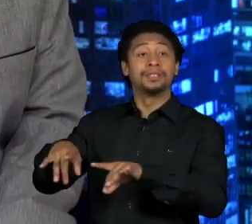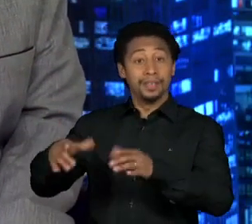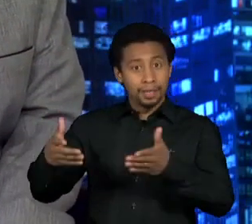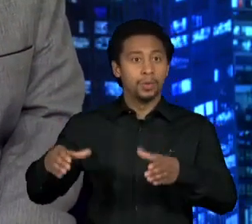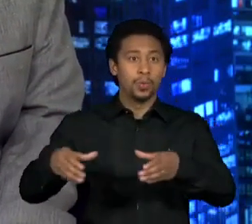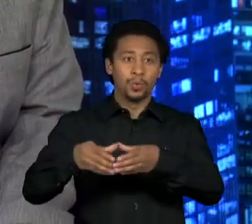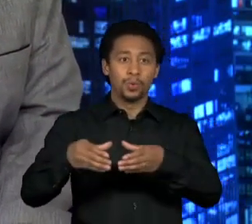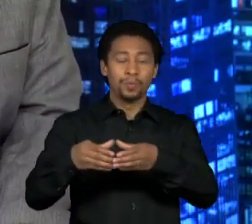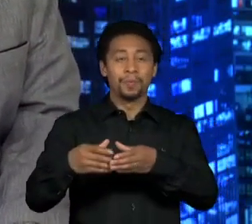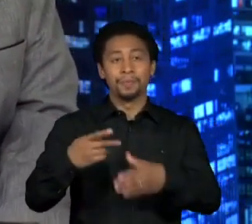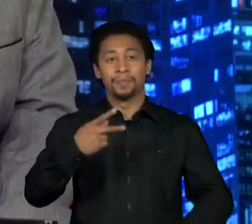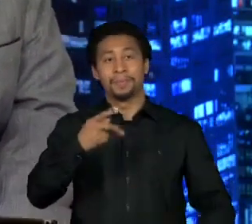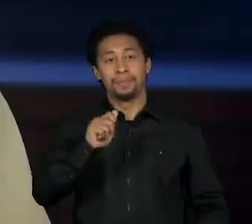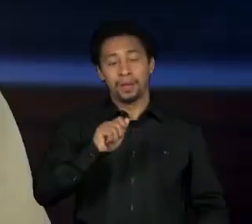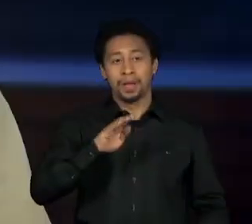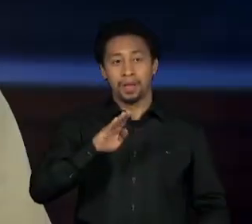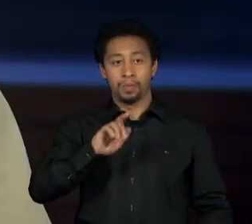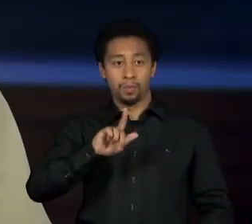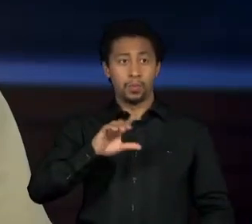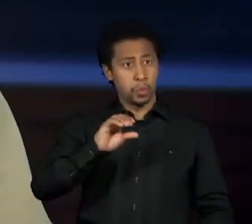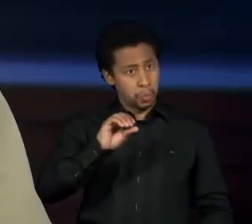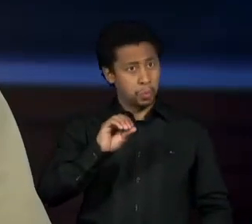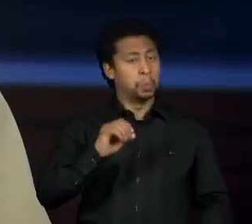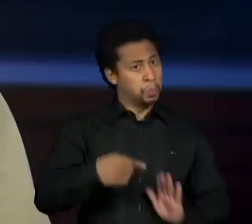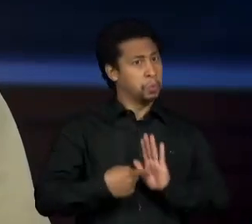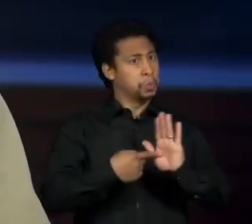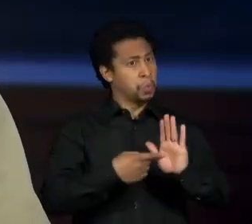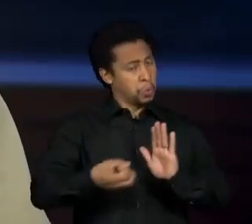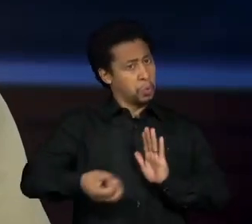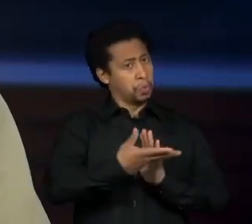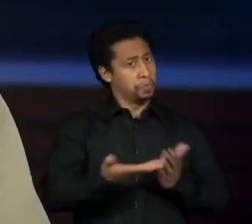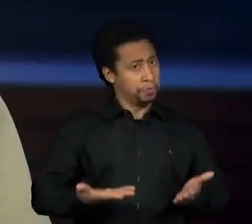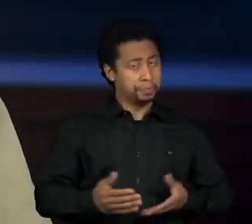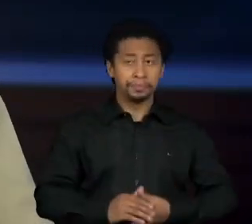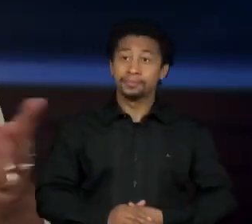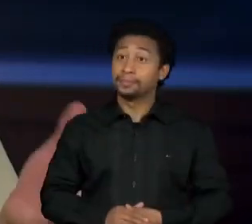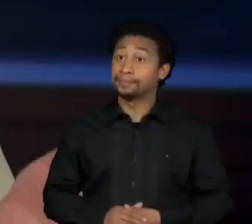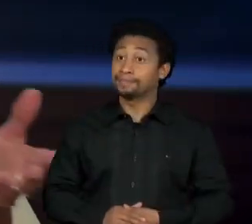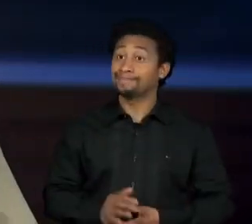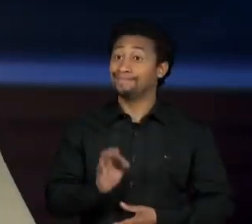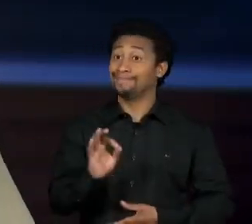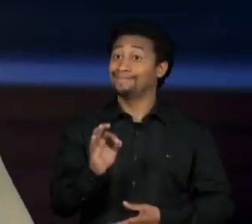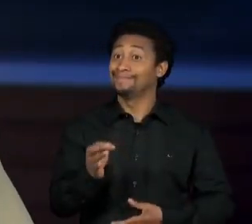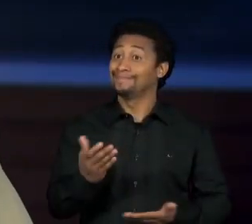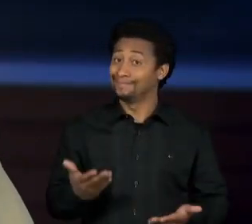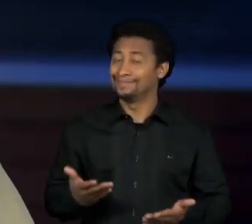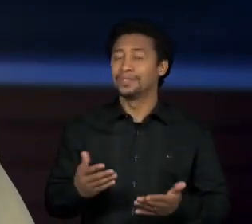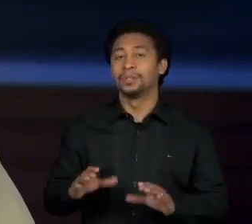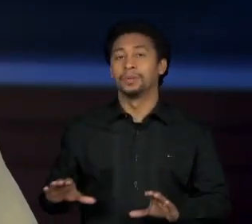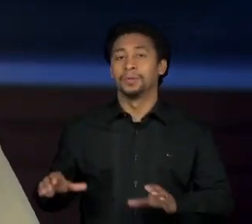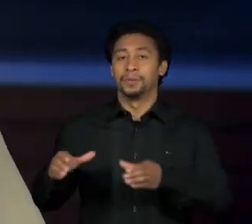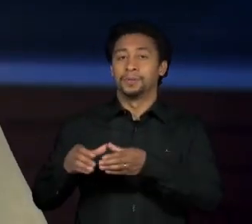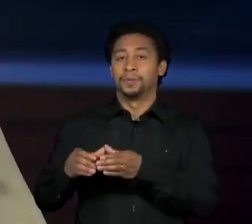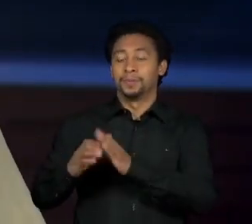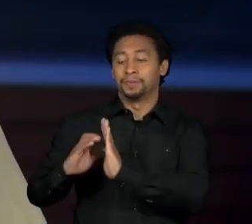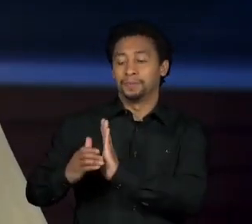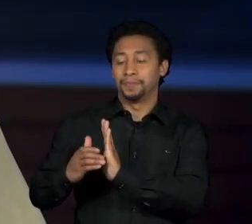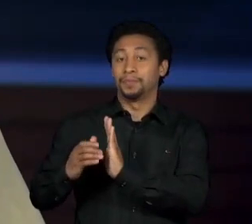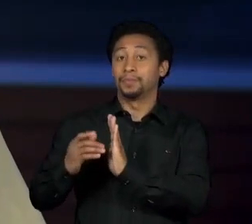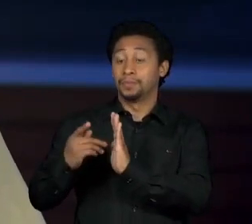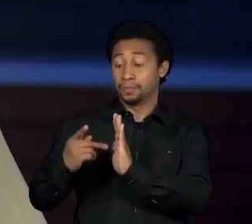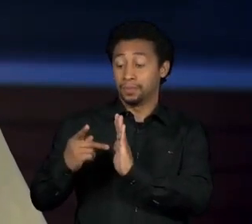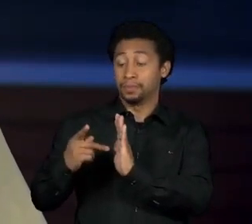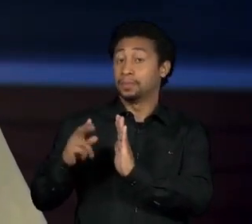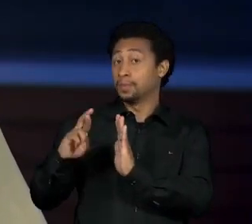subjúdice, na verdade, né? Boa noite. Boa noite, Rodrigo. Boa noite, Felipe. Sim, subjúdice, porque a direção do PROS queria